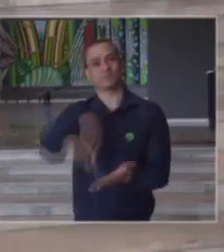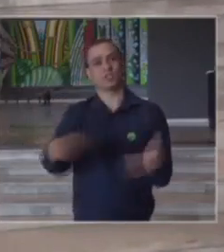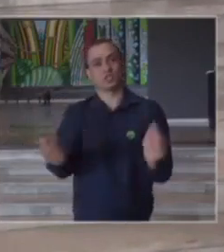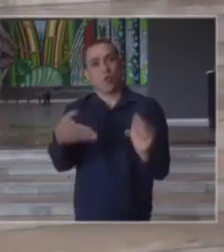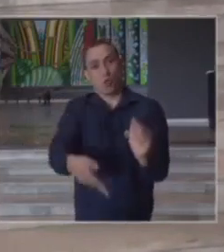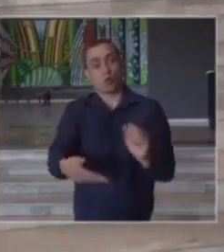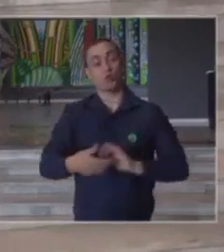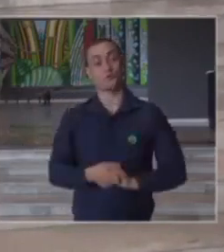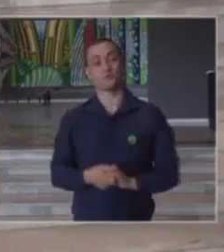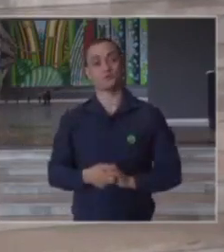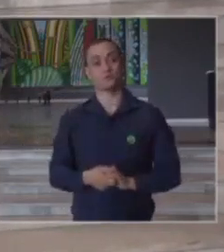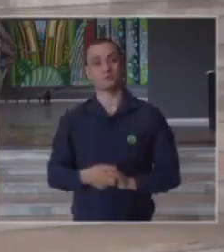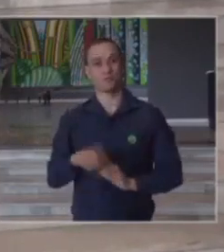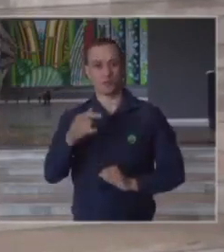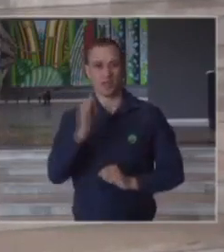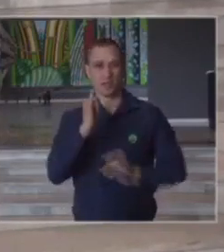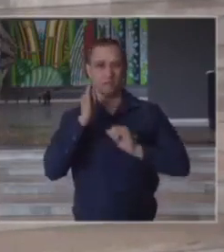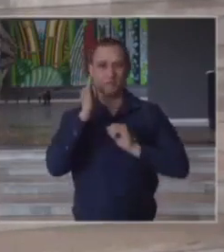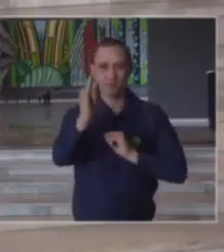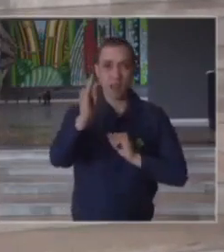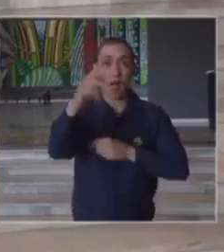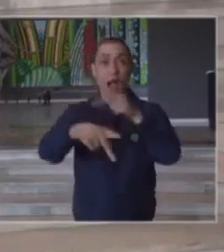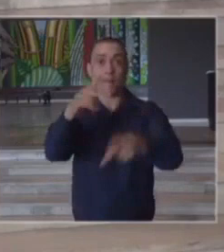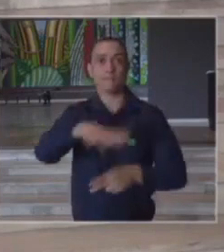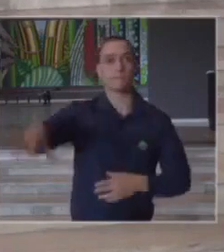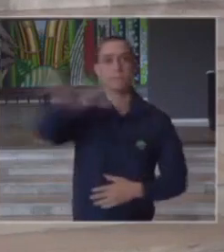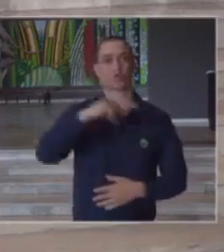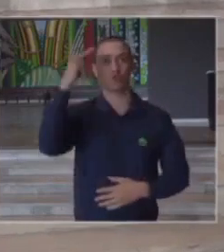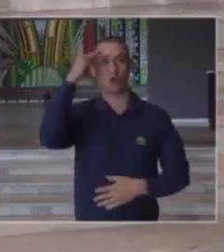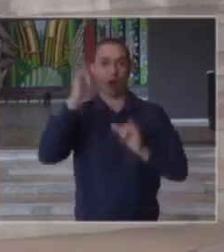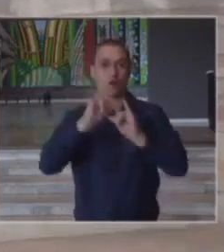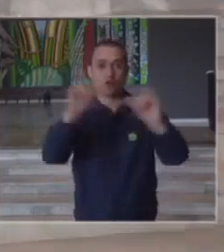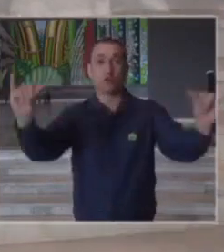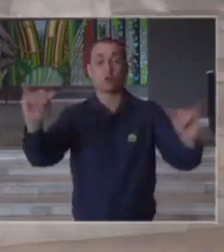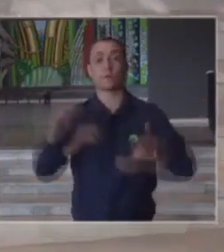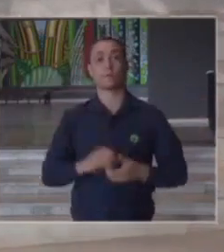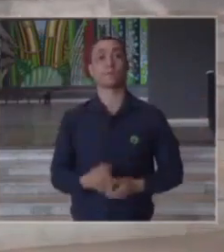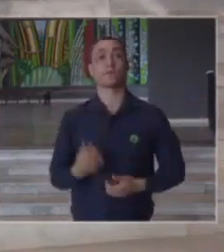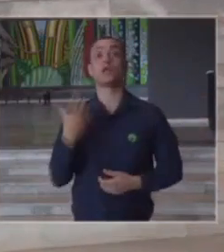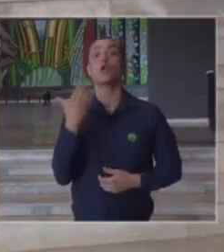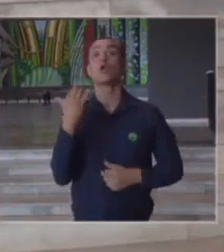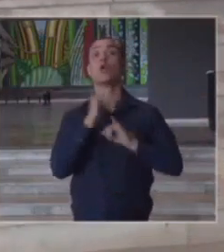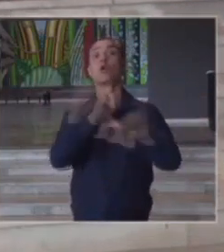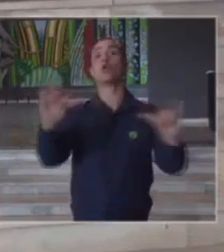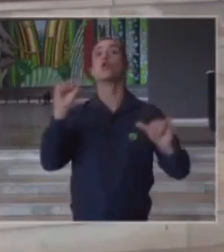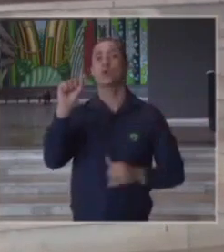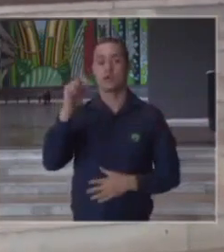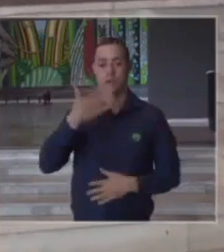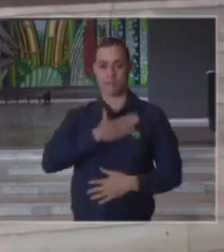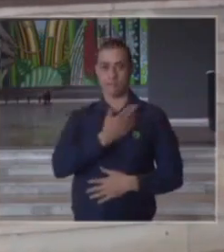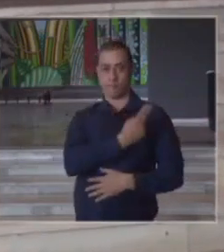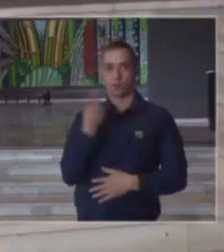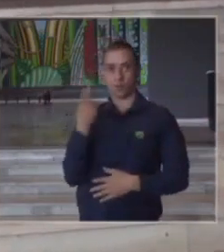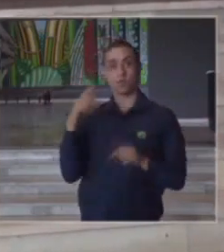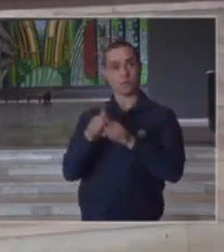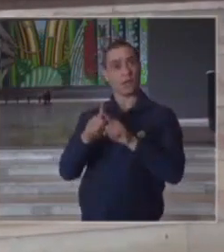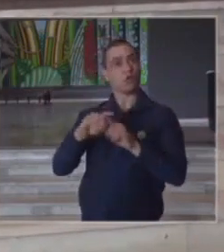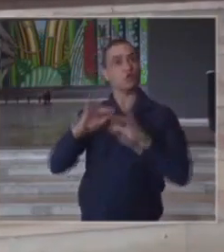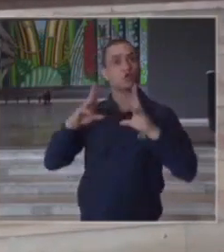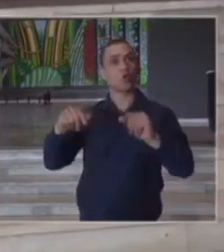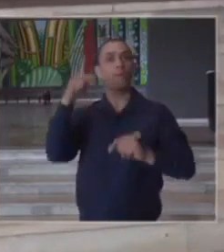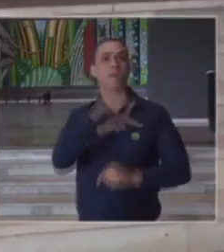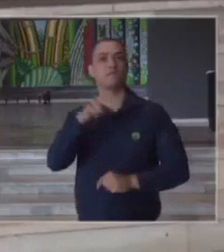podendo me dirigir a população de São Paulo que eu quero comunicar em meu nome em nome dos